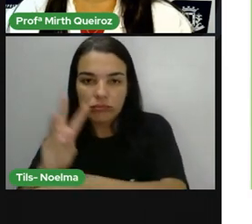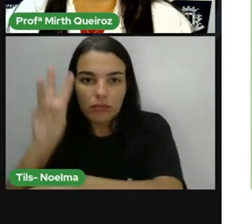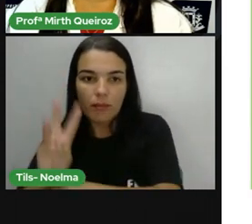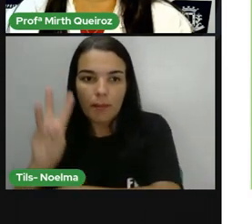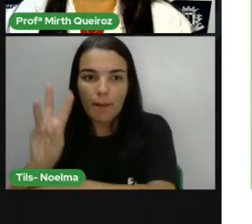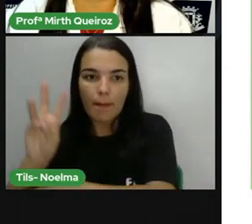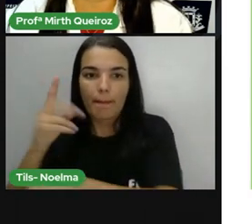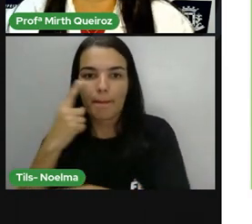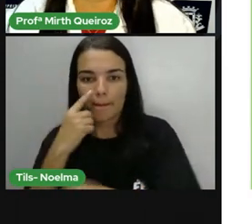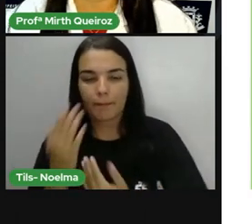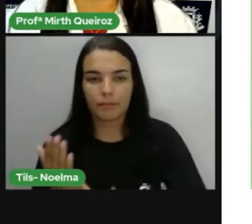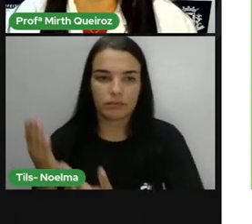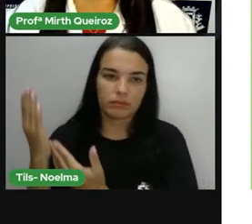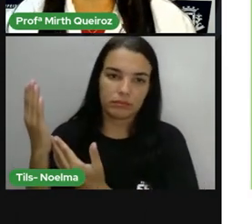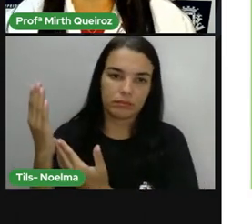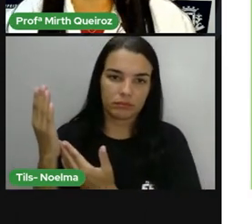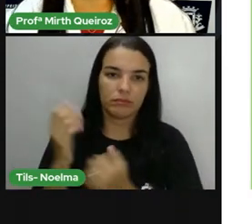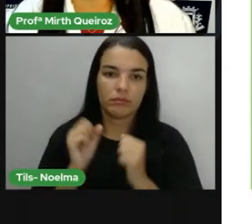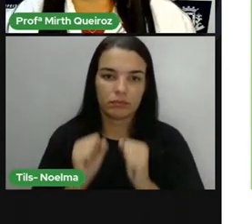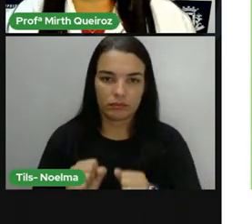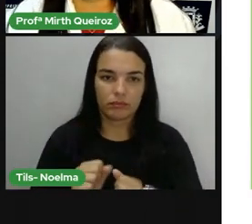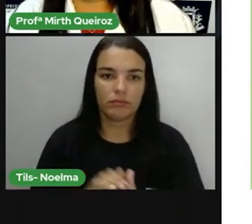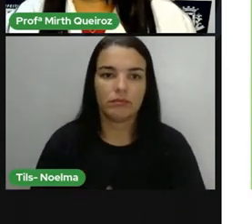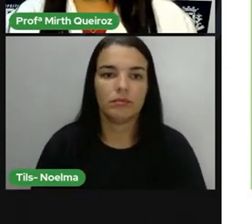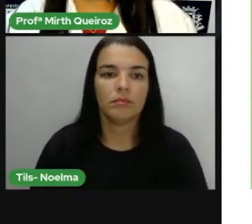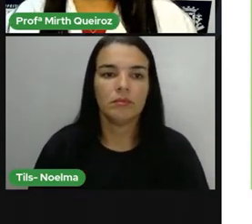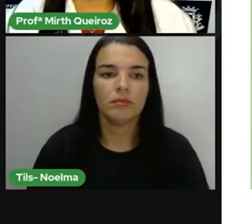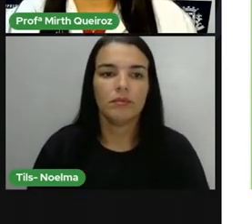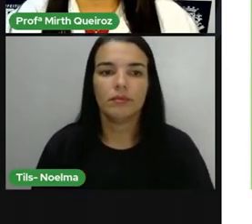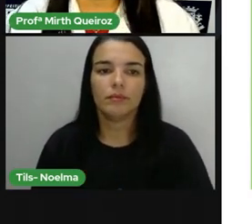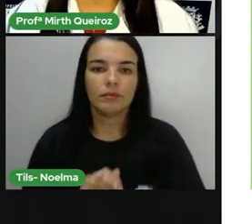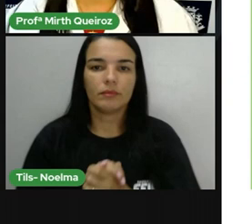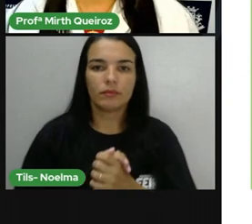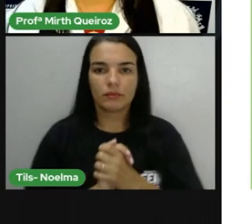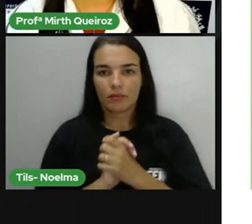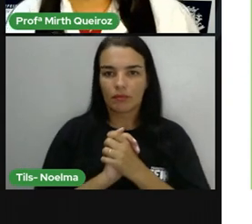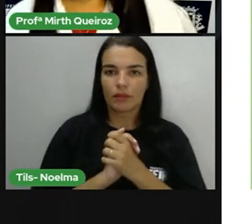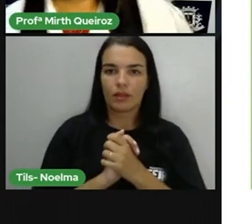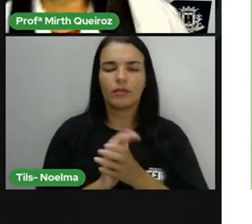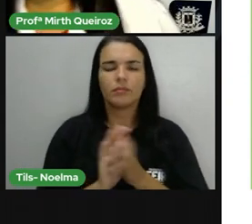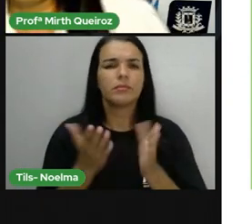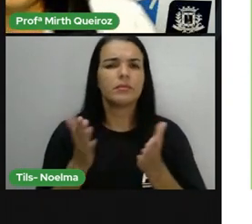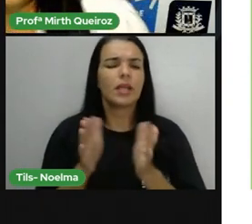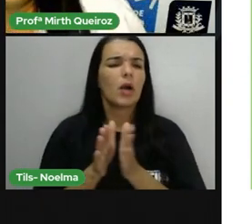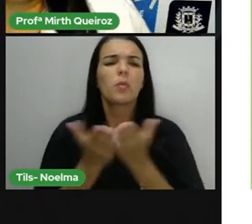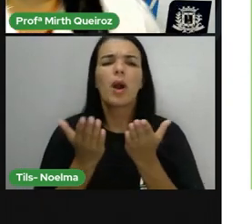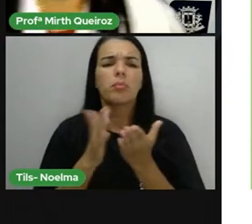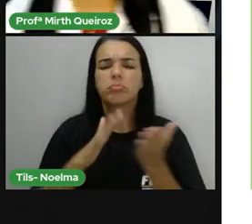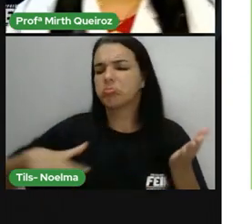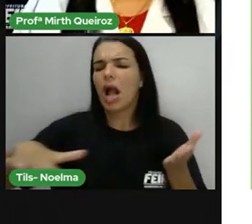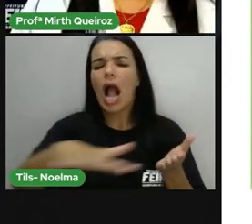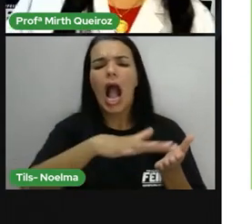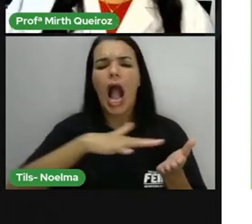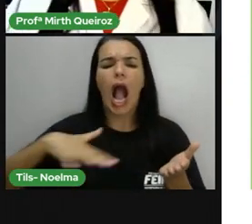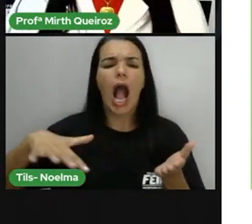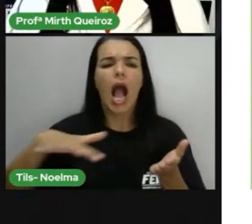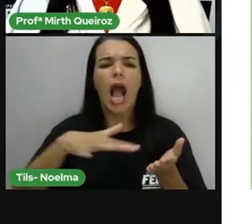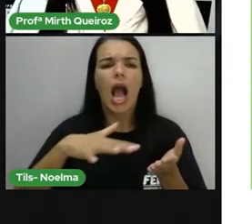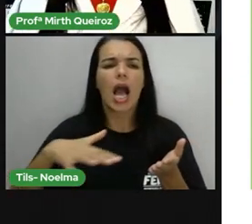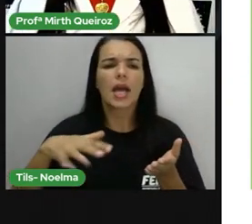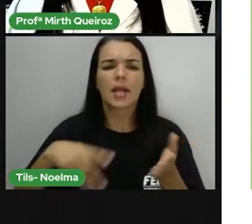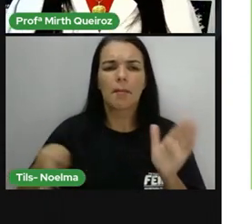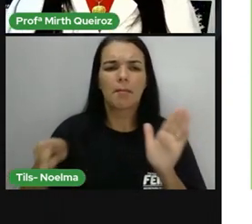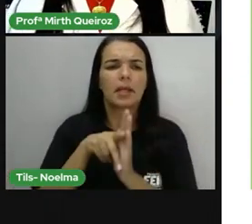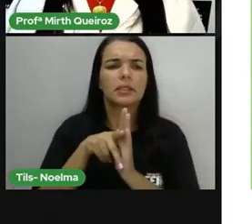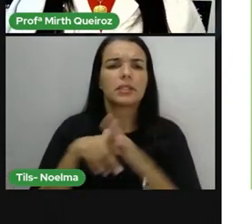.gov.br, né, Biomas Caatinga. Qual a área ocupada pela caatinga a partir